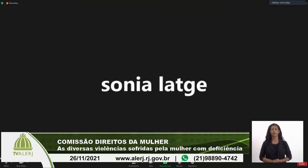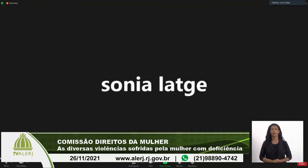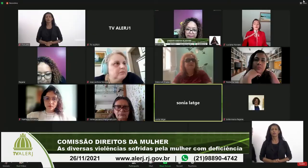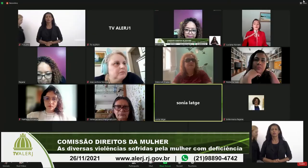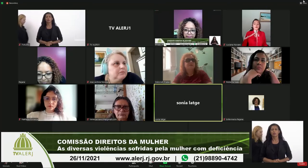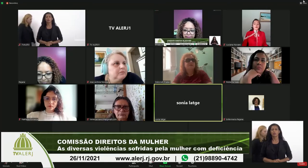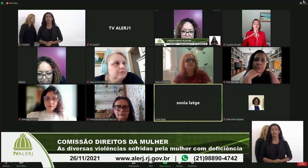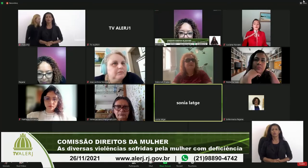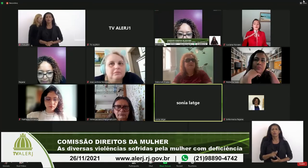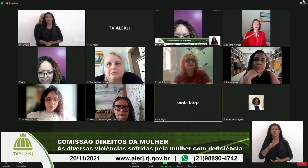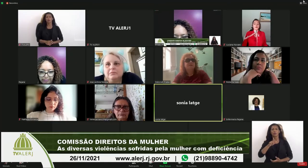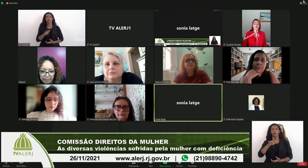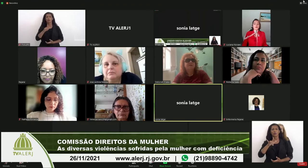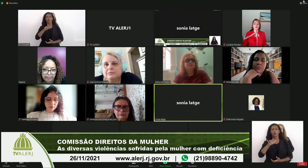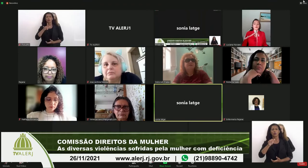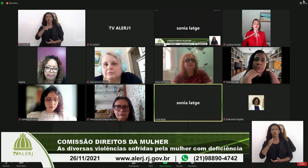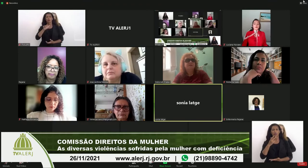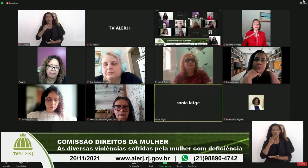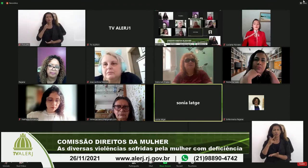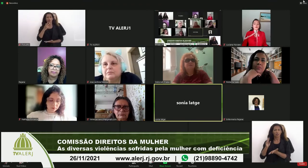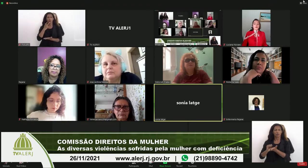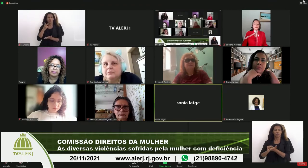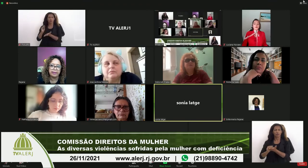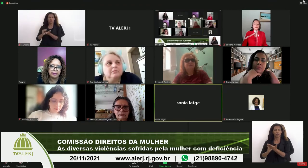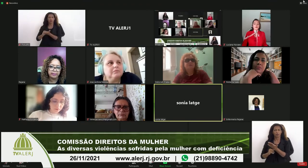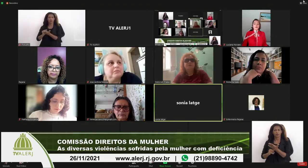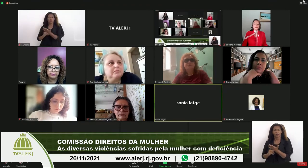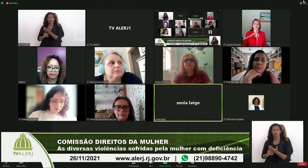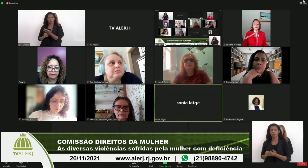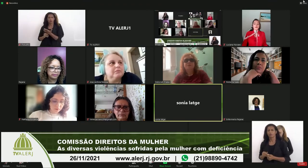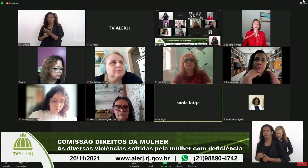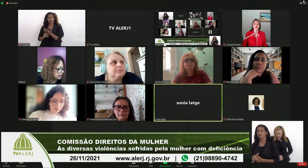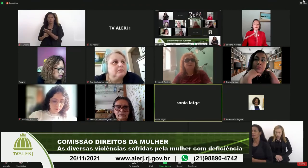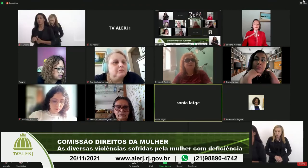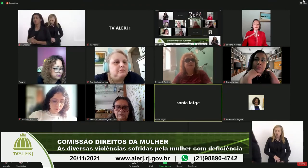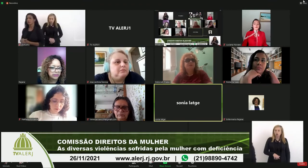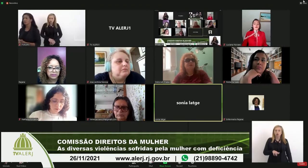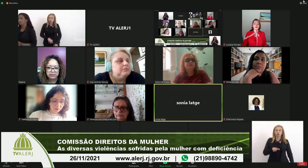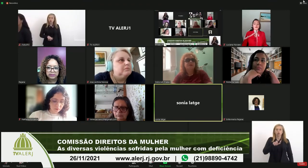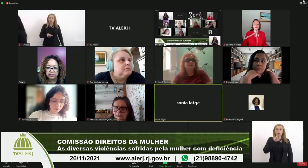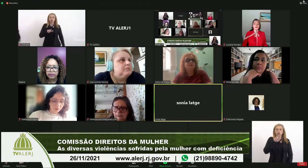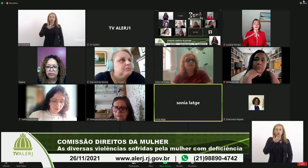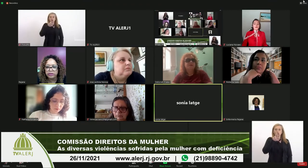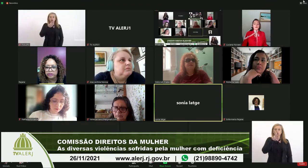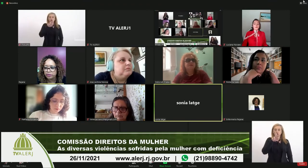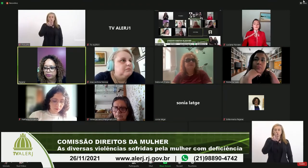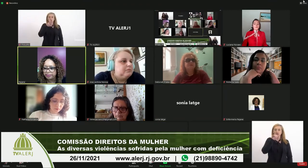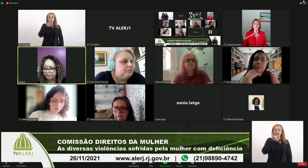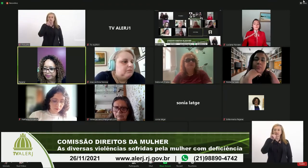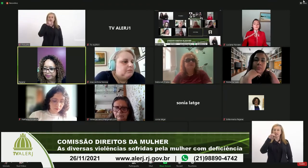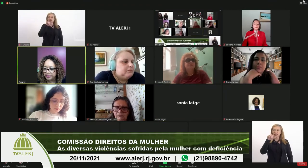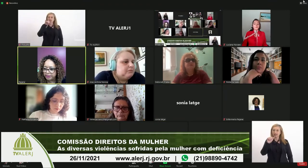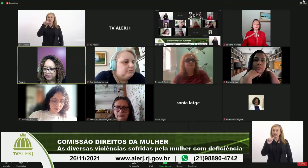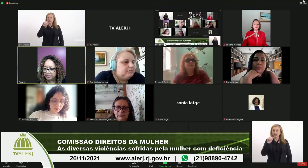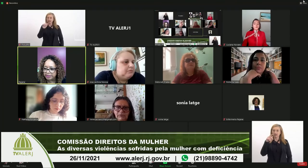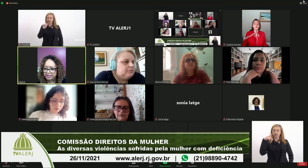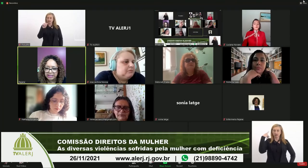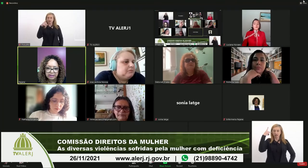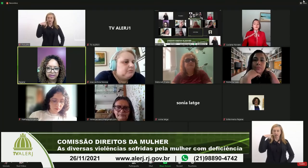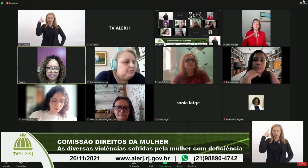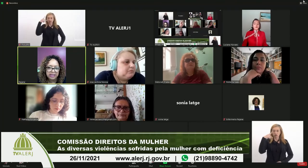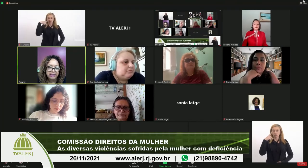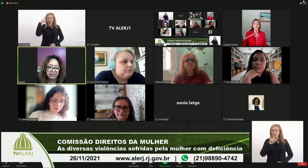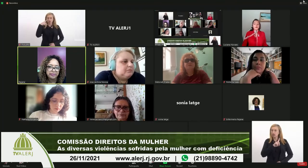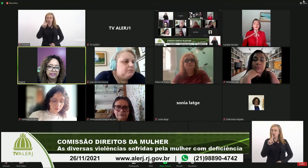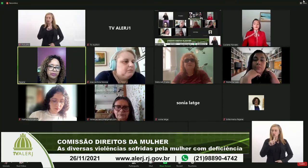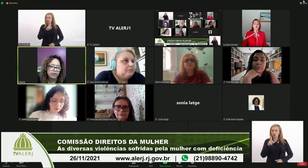Eu acho que a Luciana ainda não falou. Luciana Novaes, eu estou à venda de tudo. Pensei que